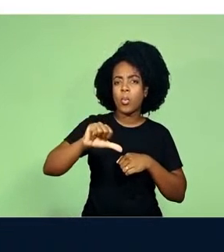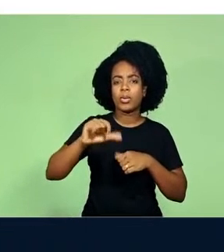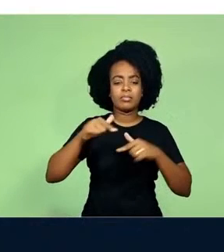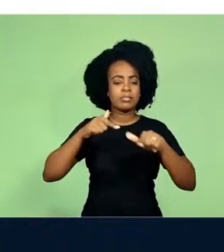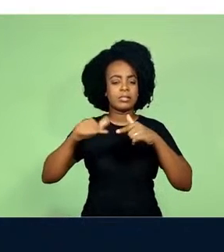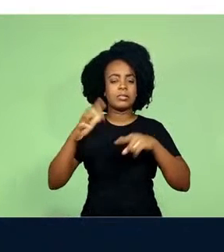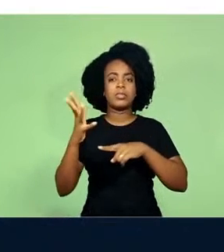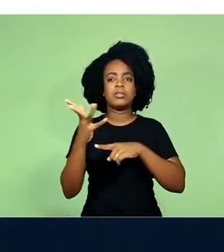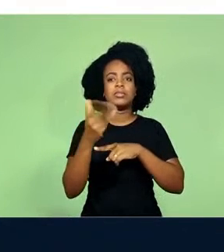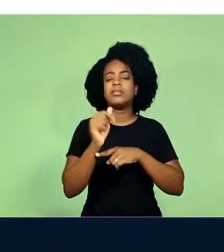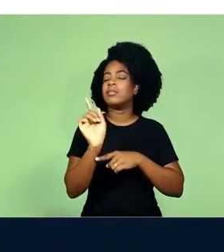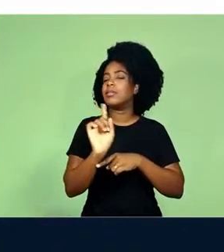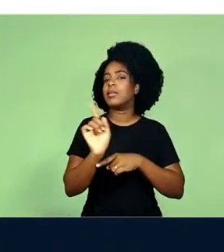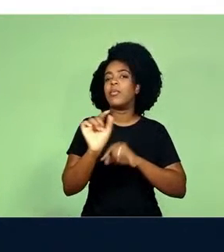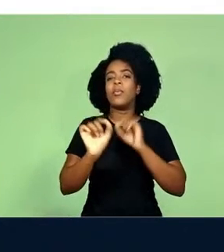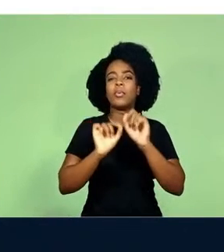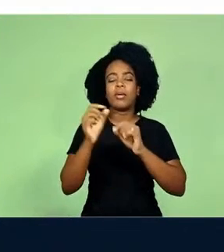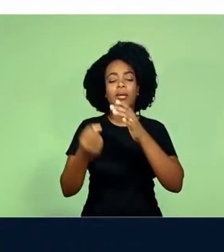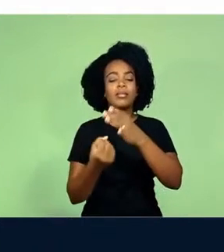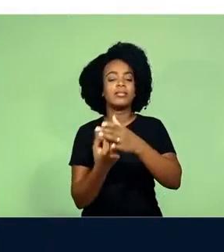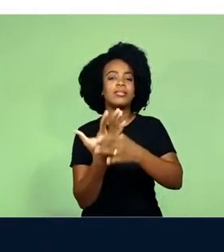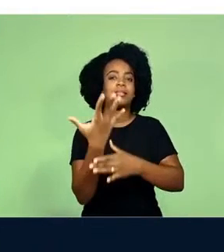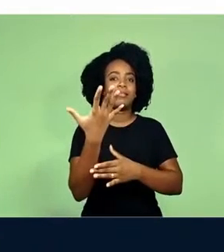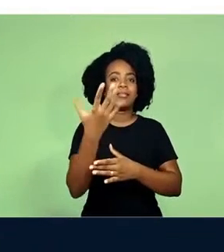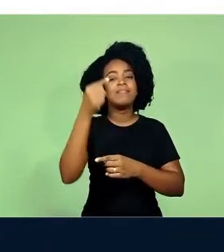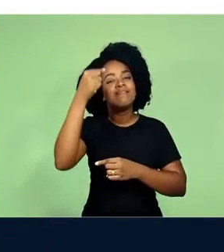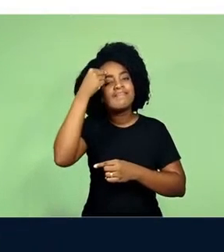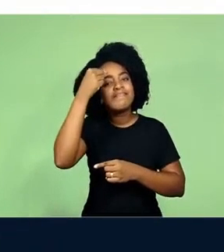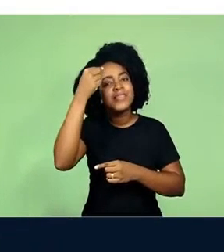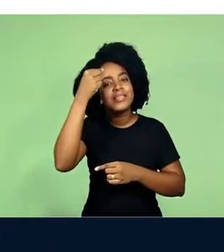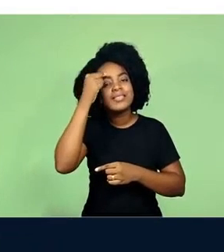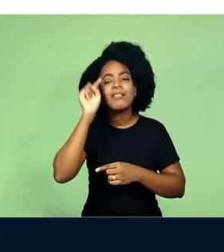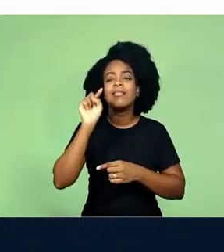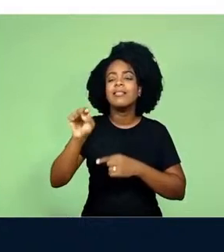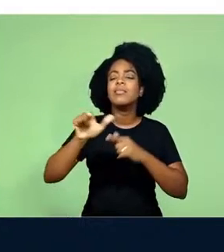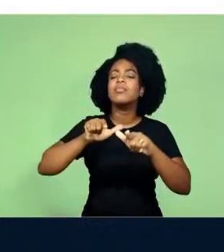é criar, pensar com esse trabalho de arte.